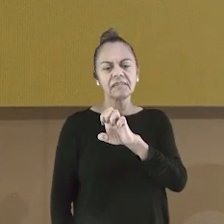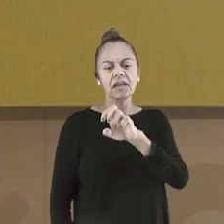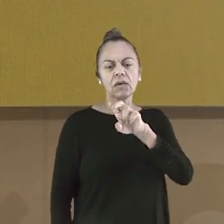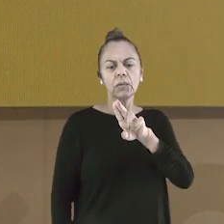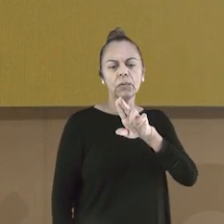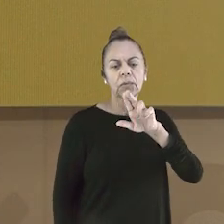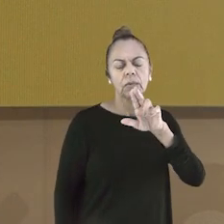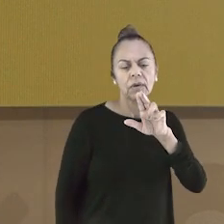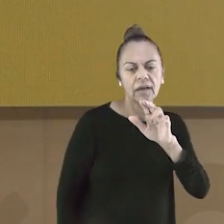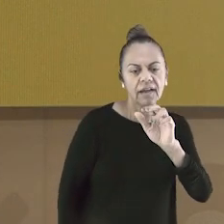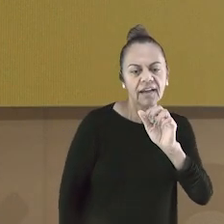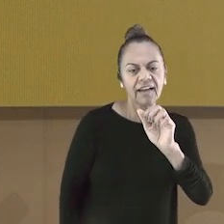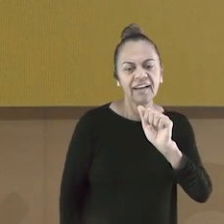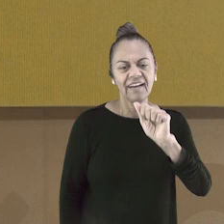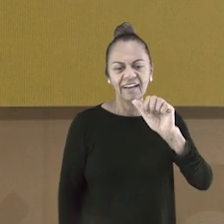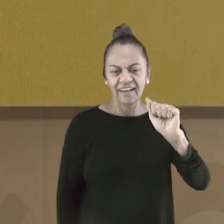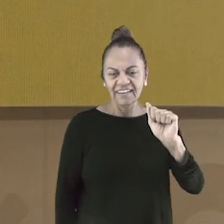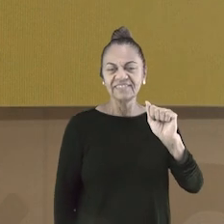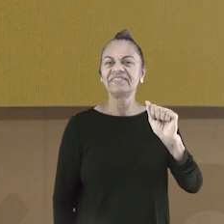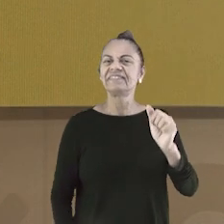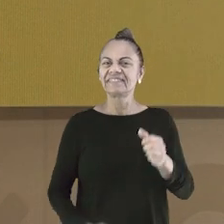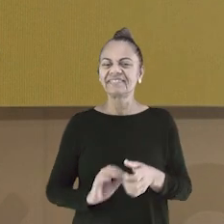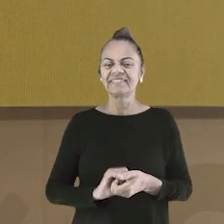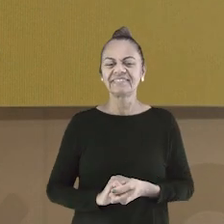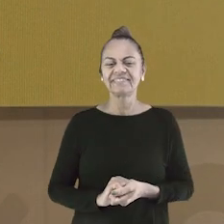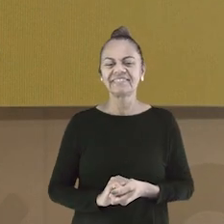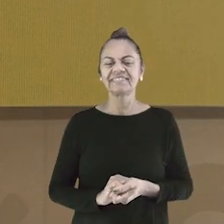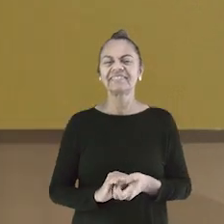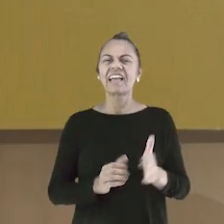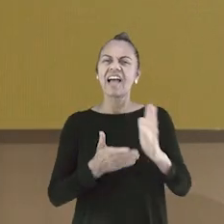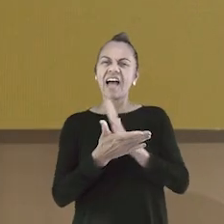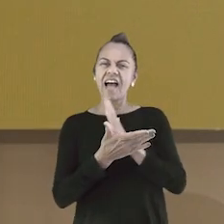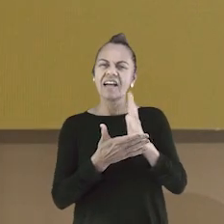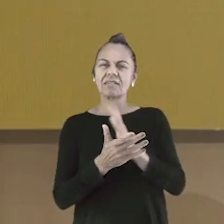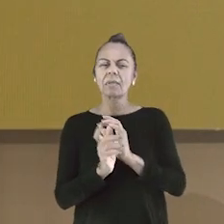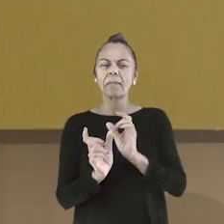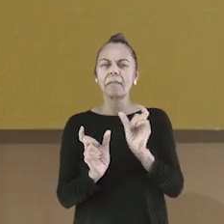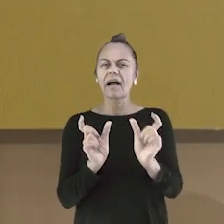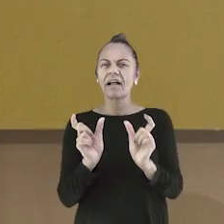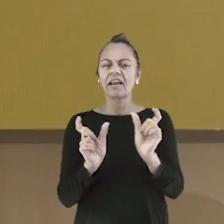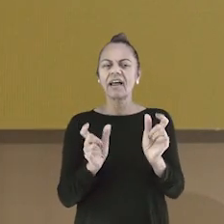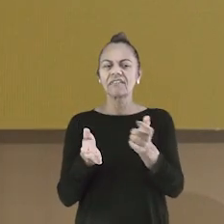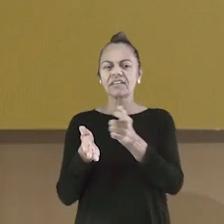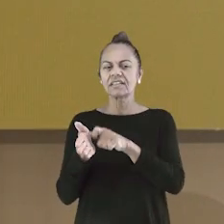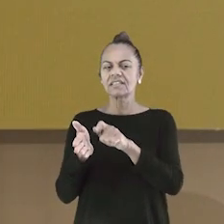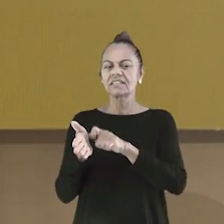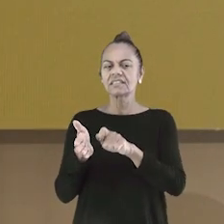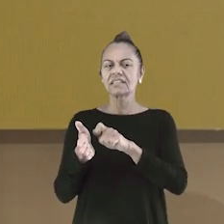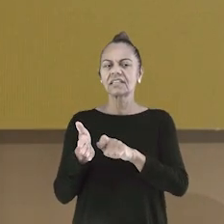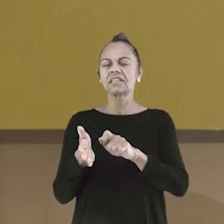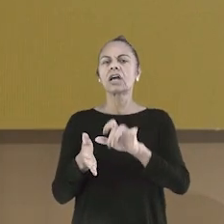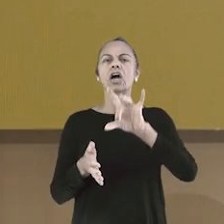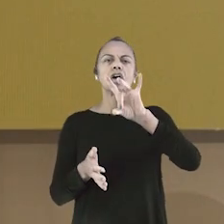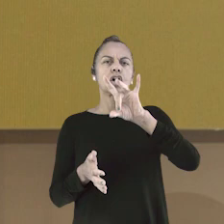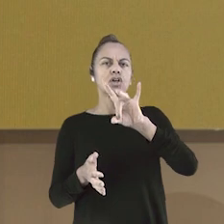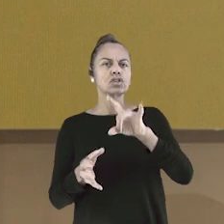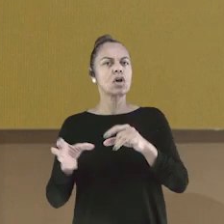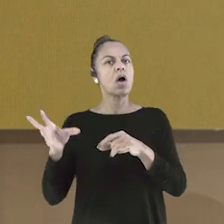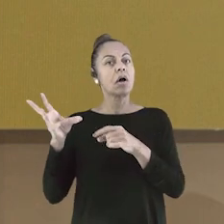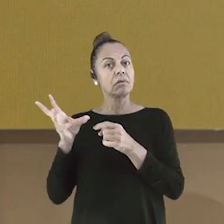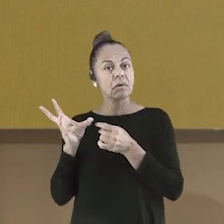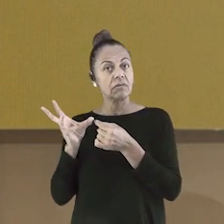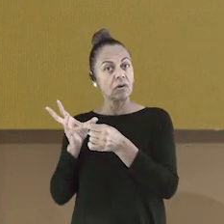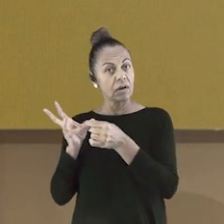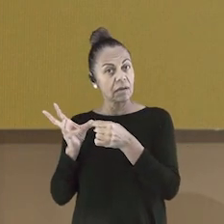temos o O e o A. Acertaram? Há algumas palavras que são escritas somente com